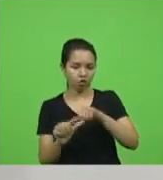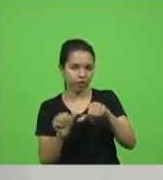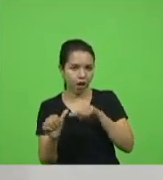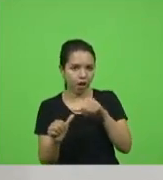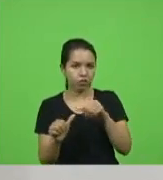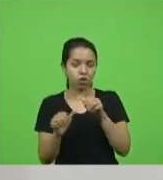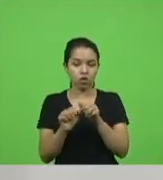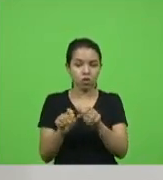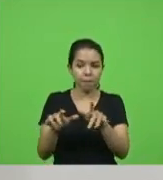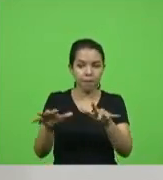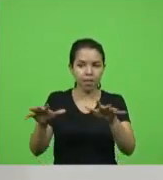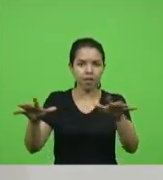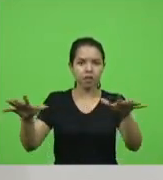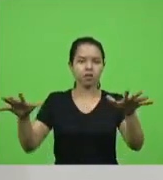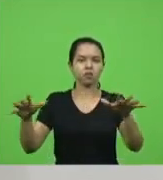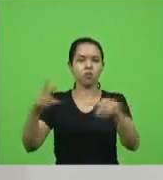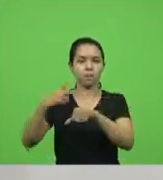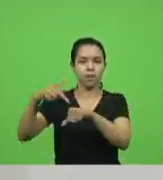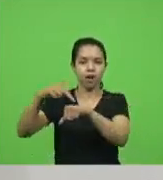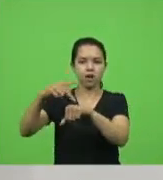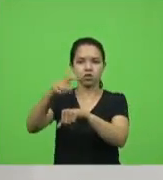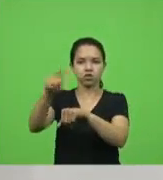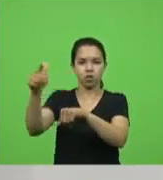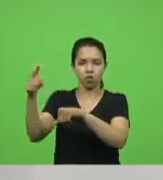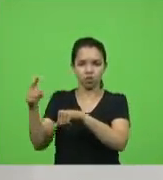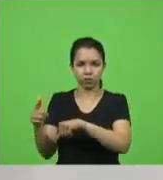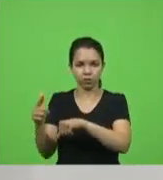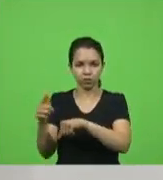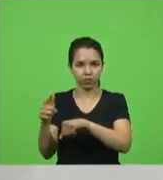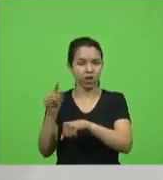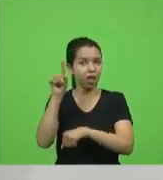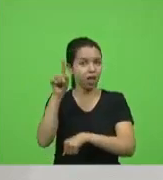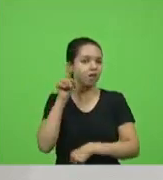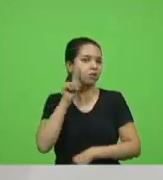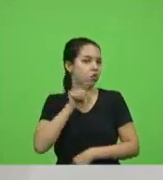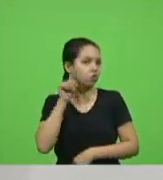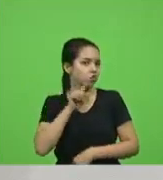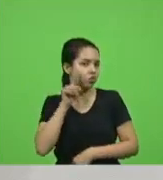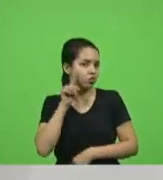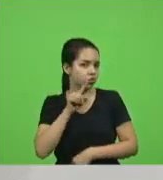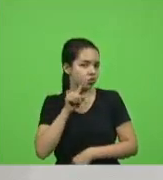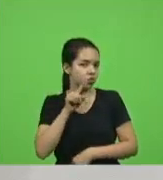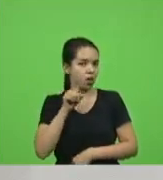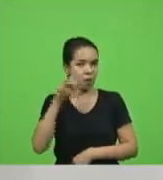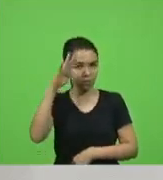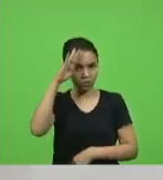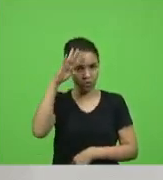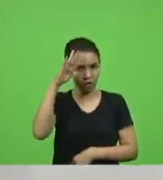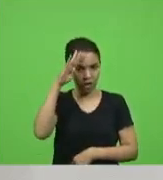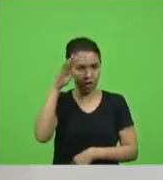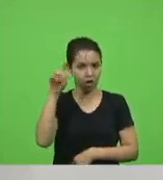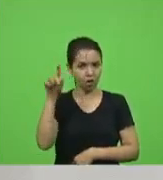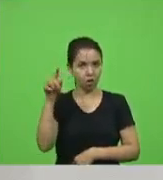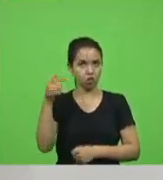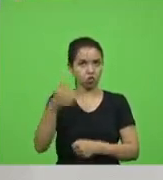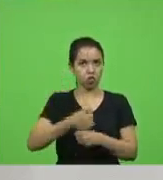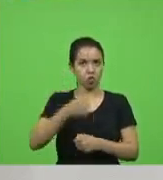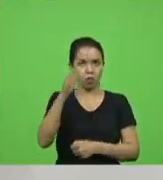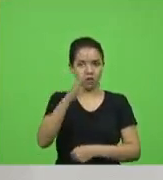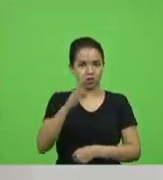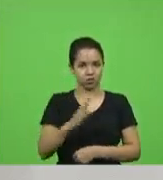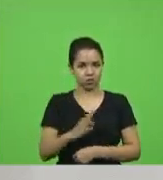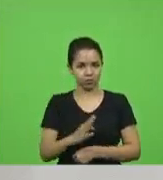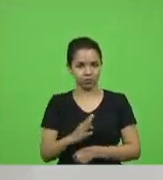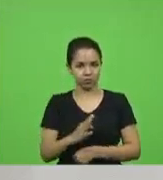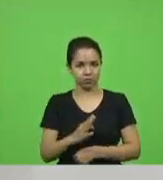para outros países e os Estados Unidos que com Bolsonaro é o dono do Brasil está dizendo que tem que haver